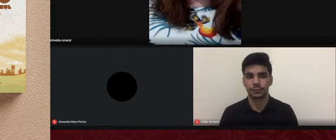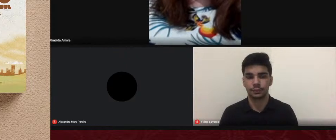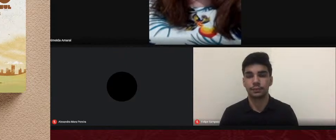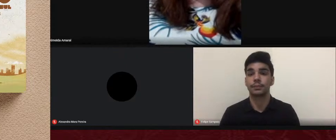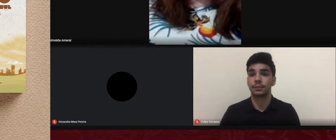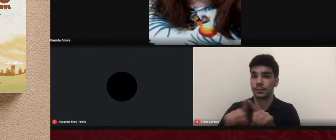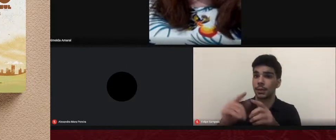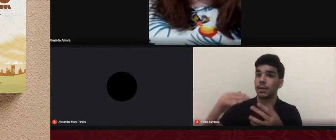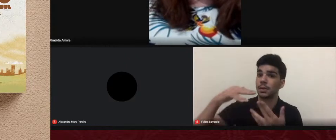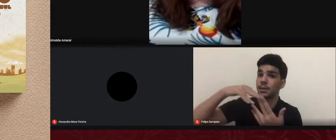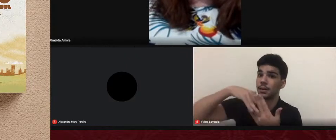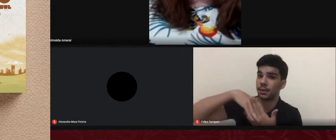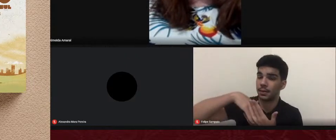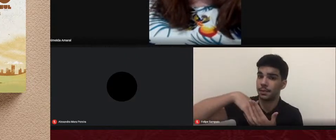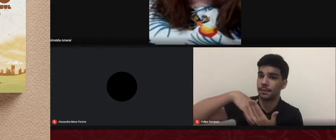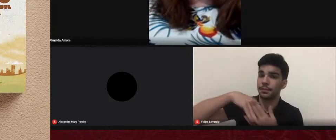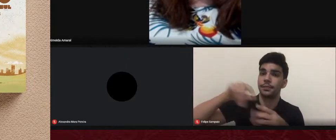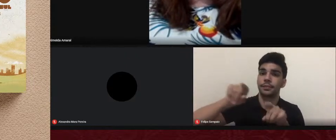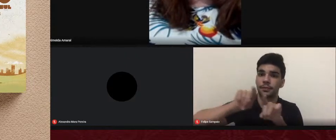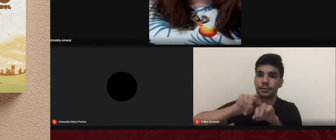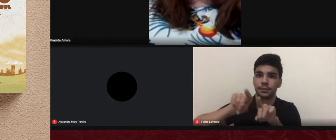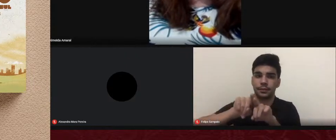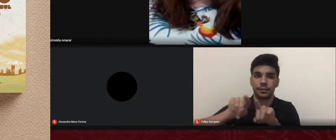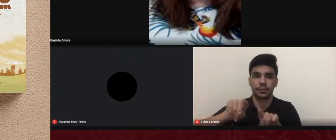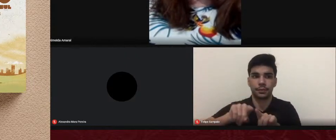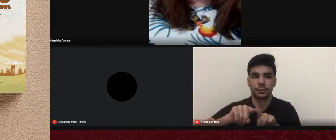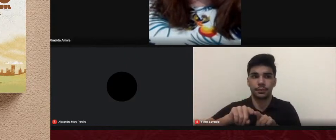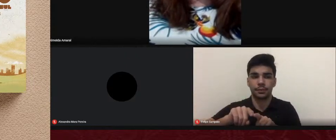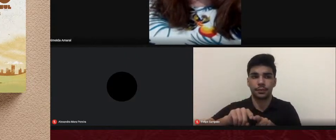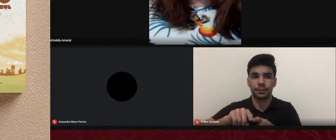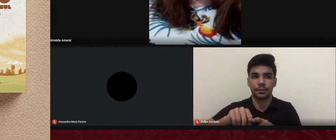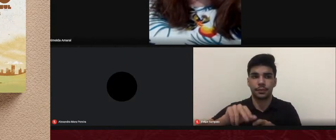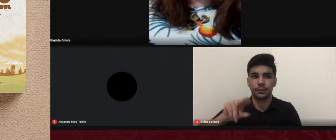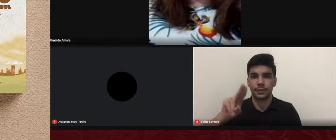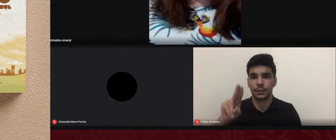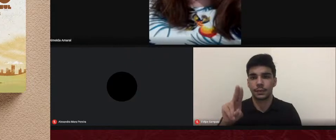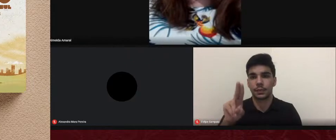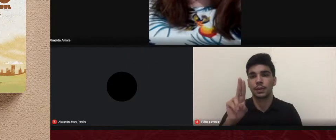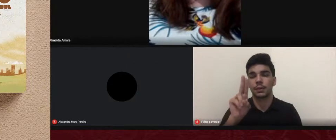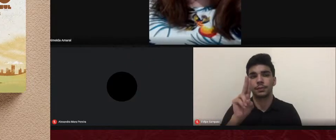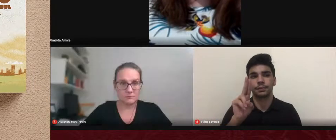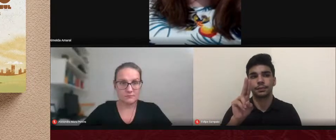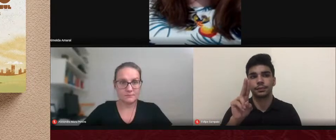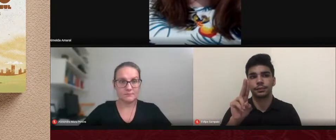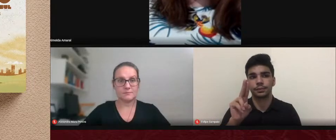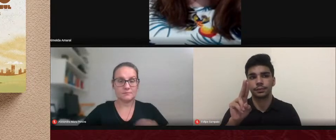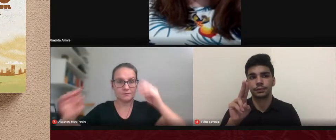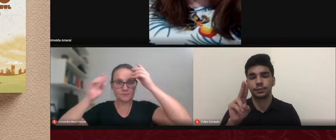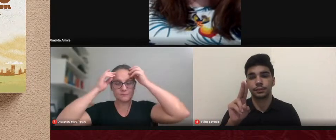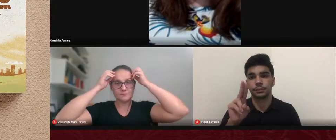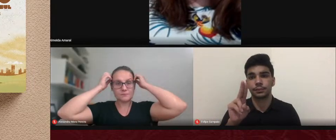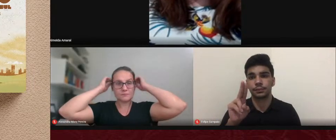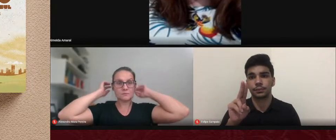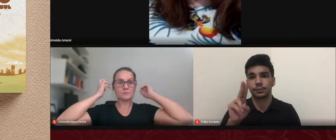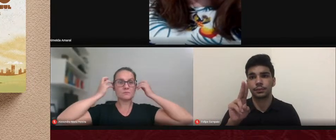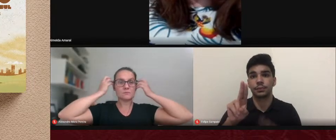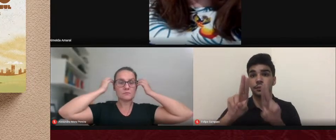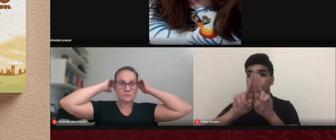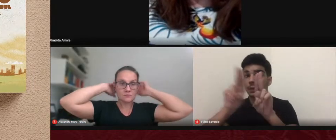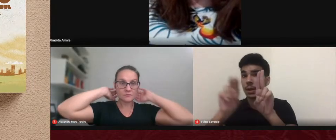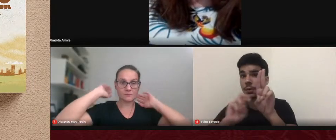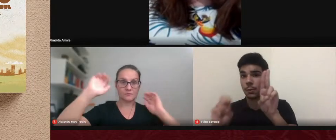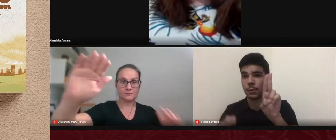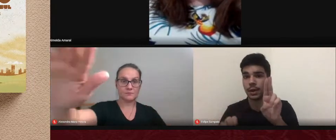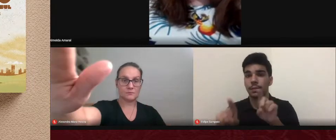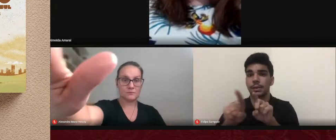Grosso do Sul e da Universidade Federal e da Universidade Estadual do Mato Grosso do Sul